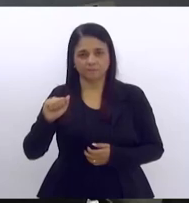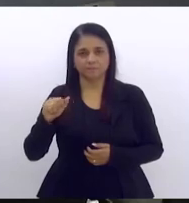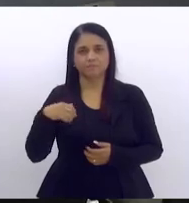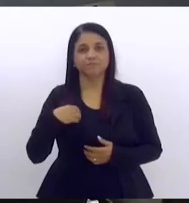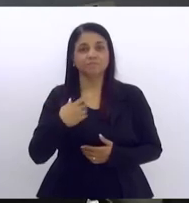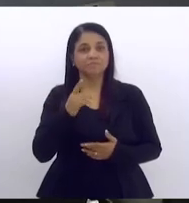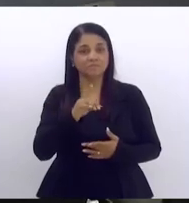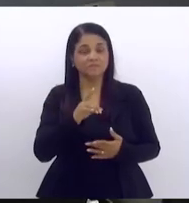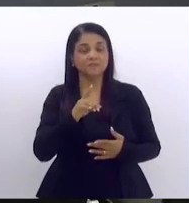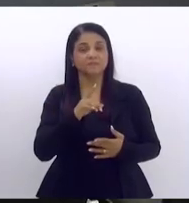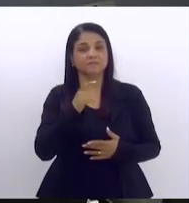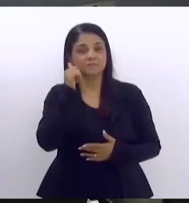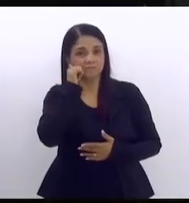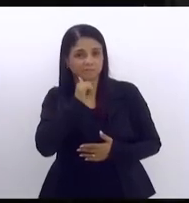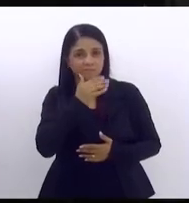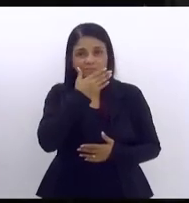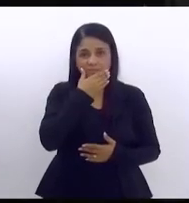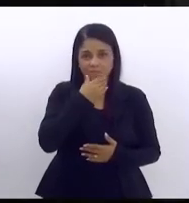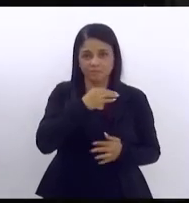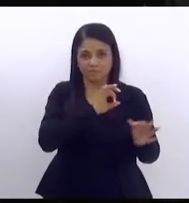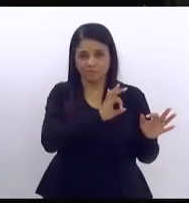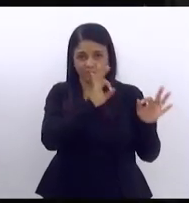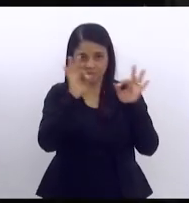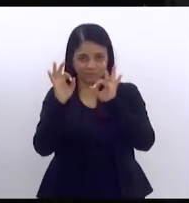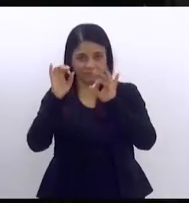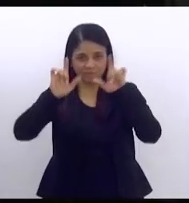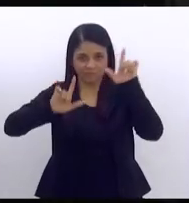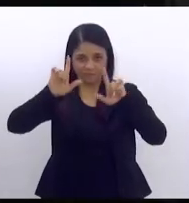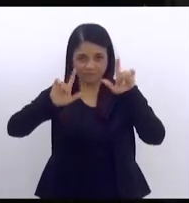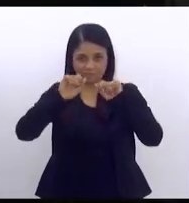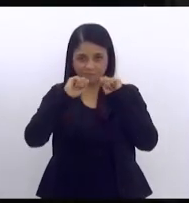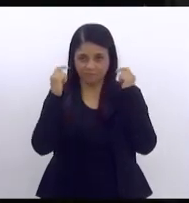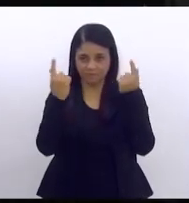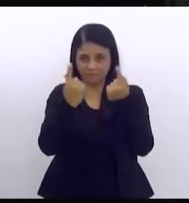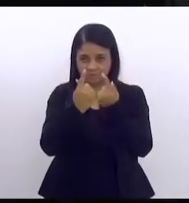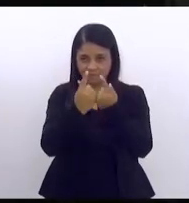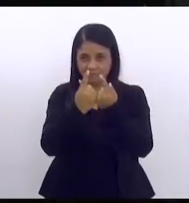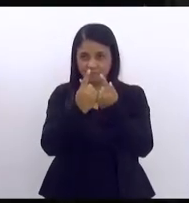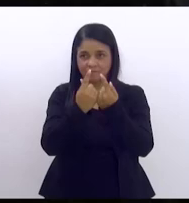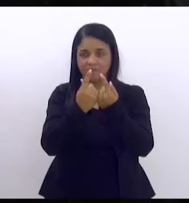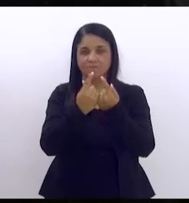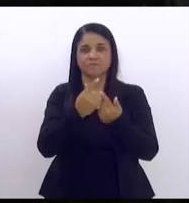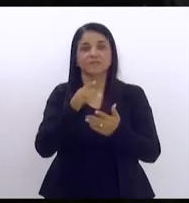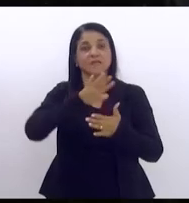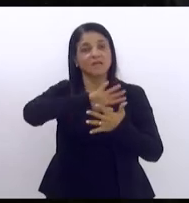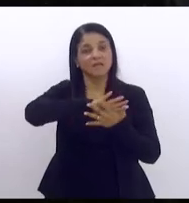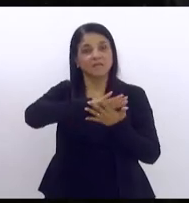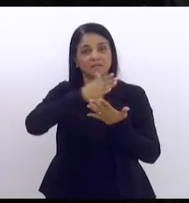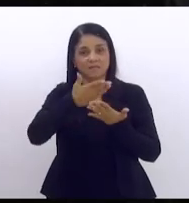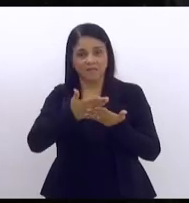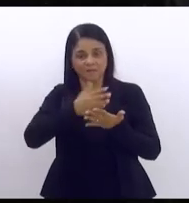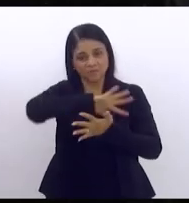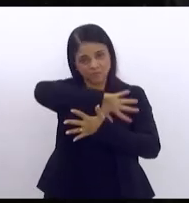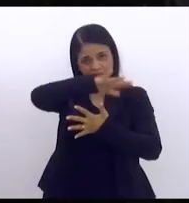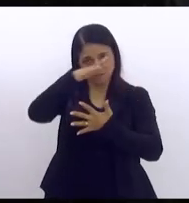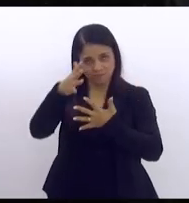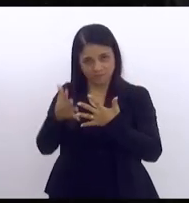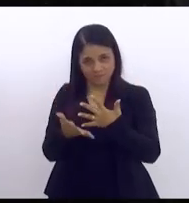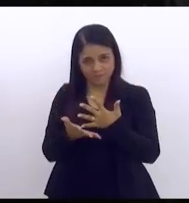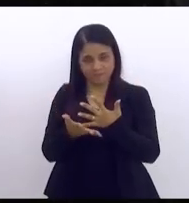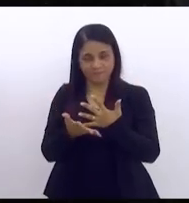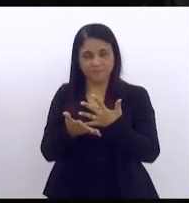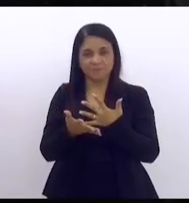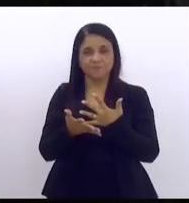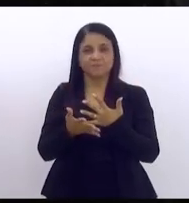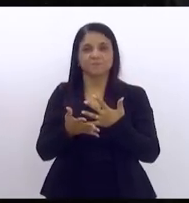telespectadores da TV Alerj senhora intérprete da língua de